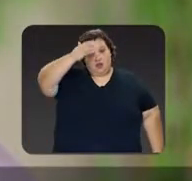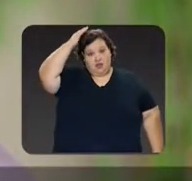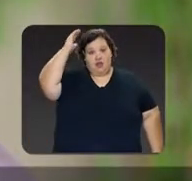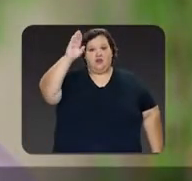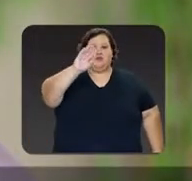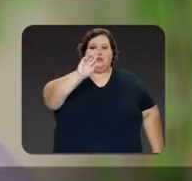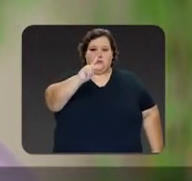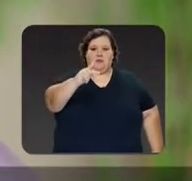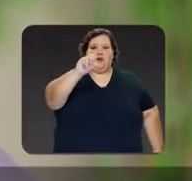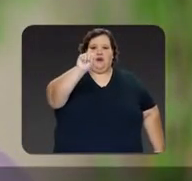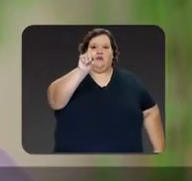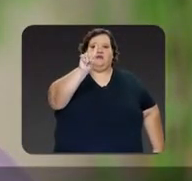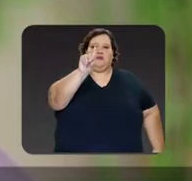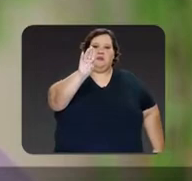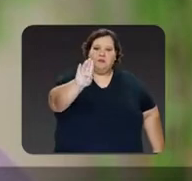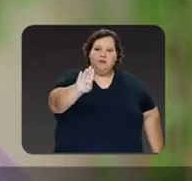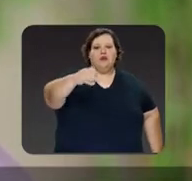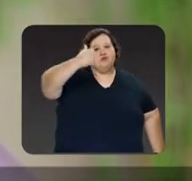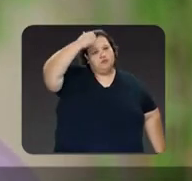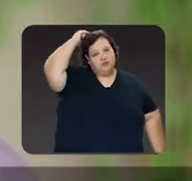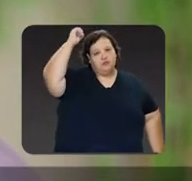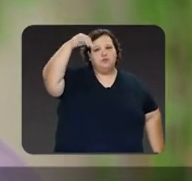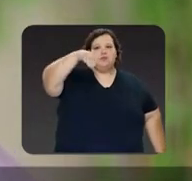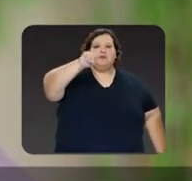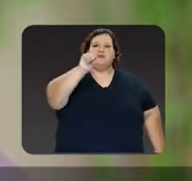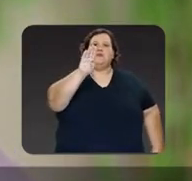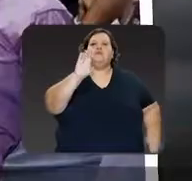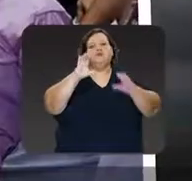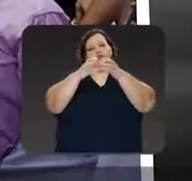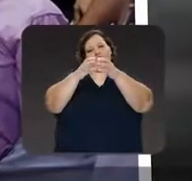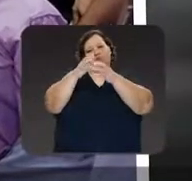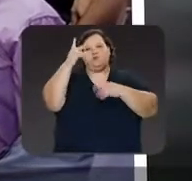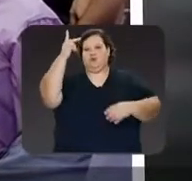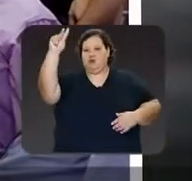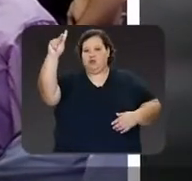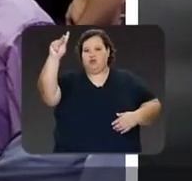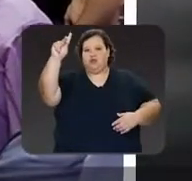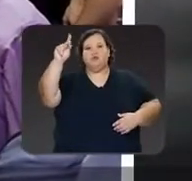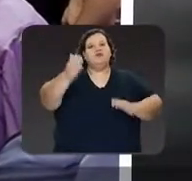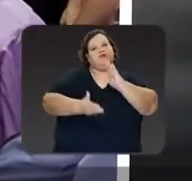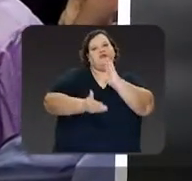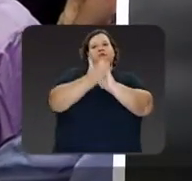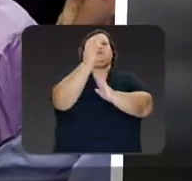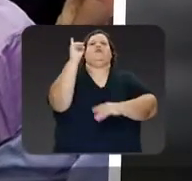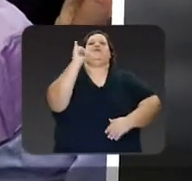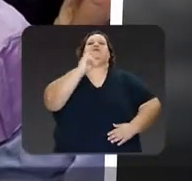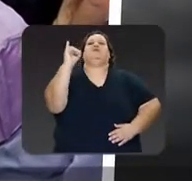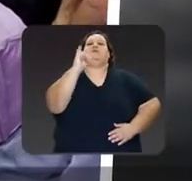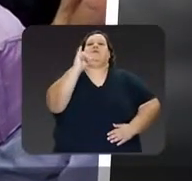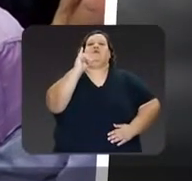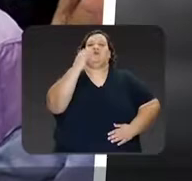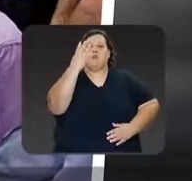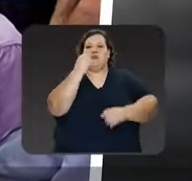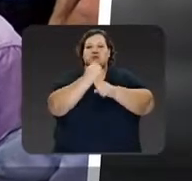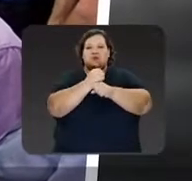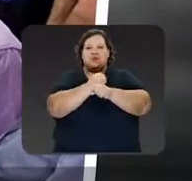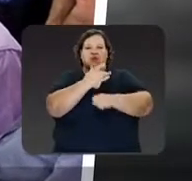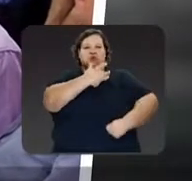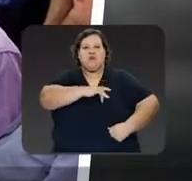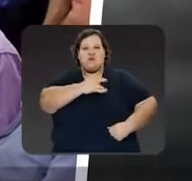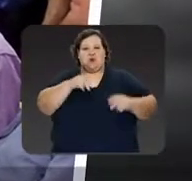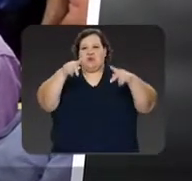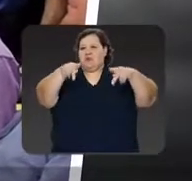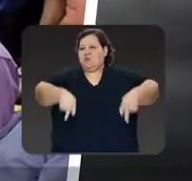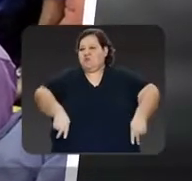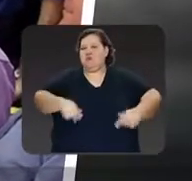Reinaldo do PSDB, Junior Moc do MDB e a turminha deles aumentaram os impostos para a gente pagar sem dó